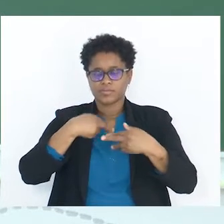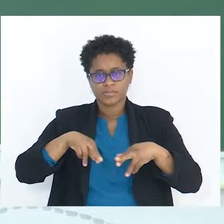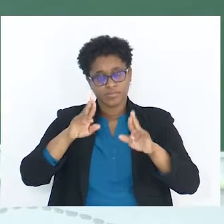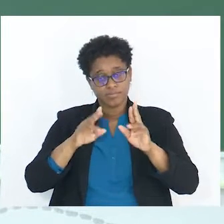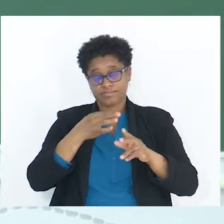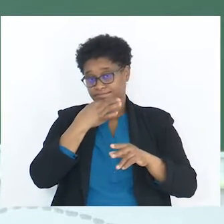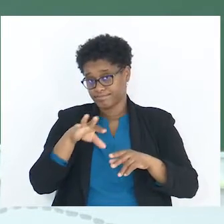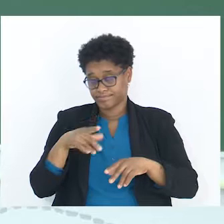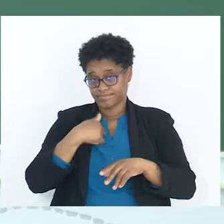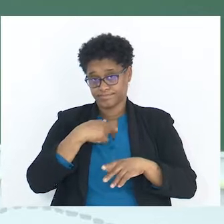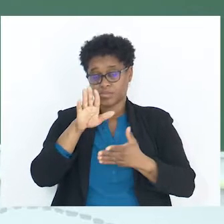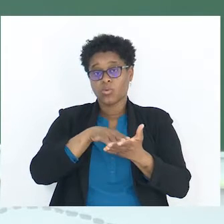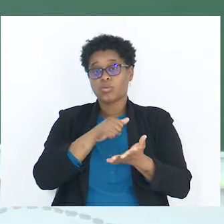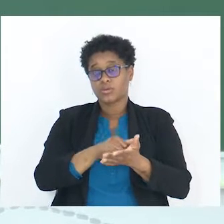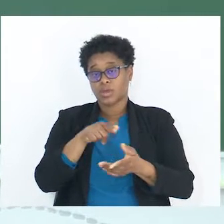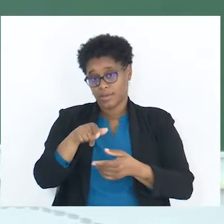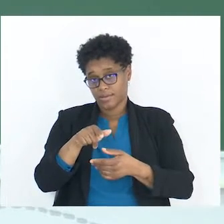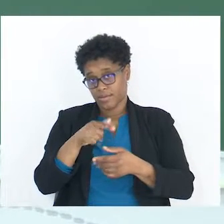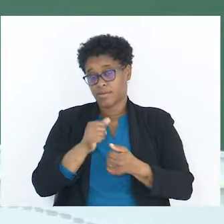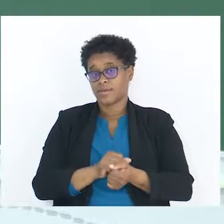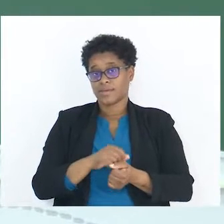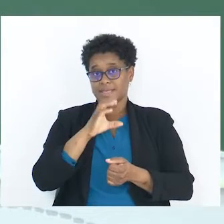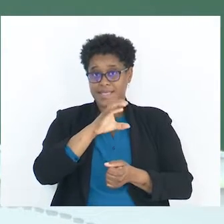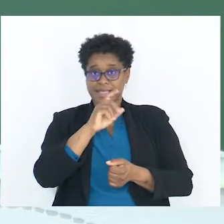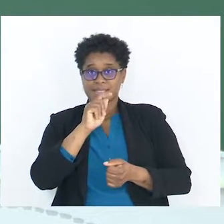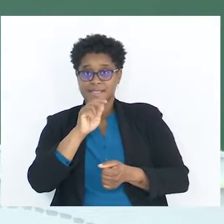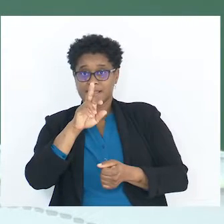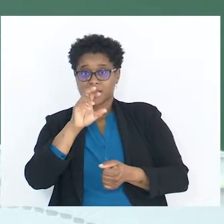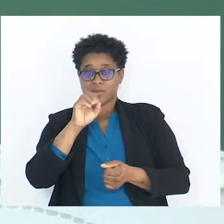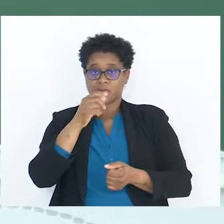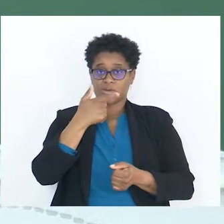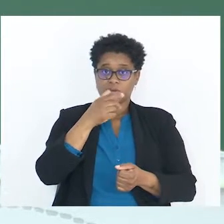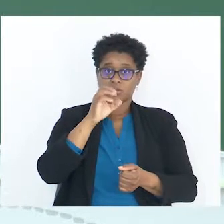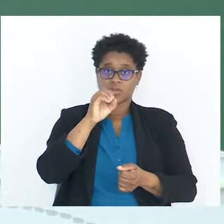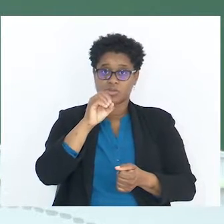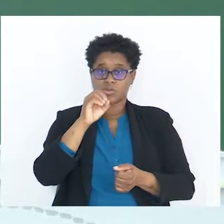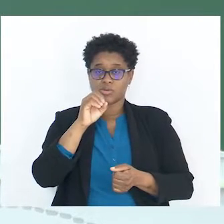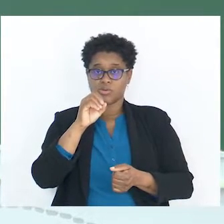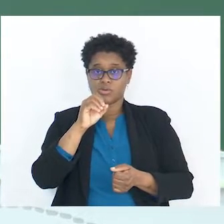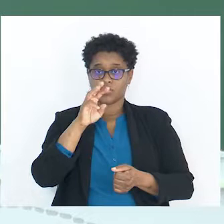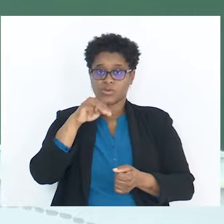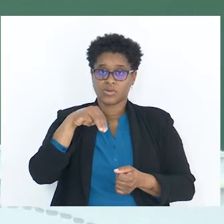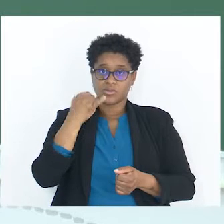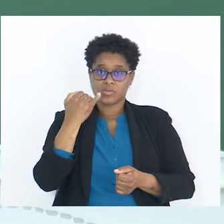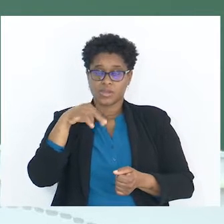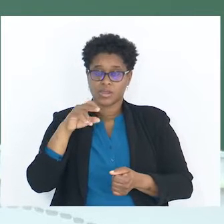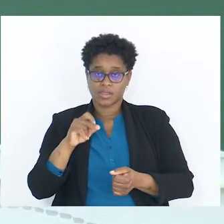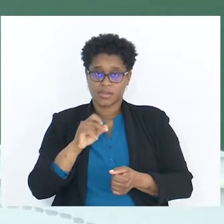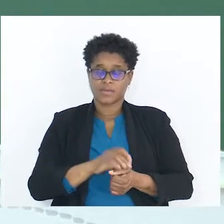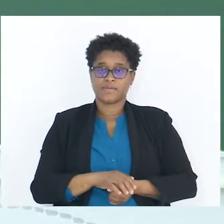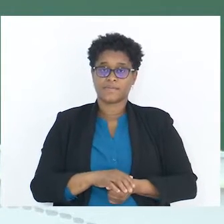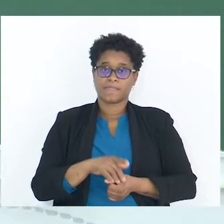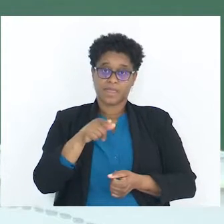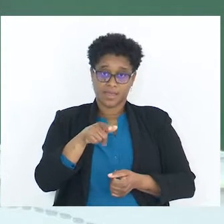Permita-me uma correção. Aqui é serotonina. Ok?